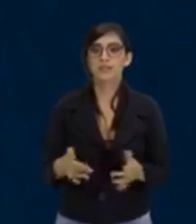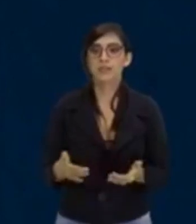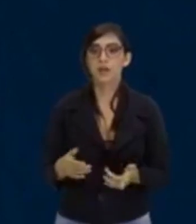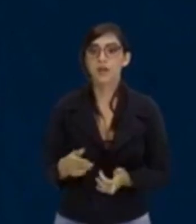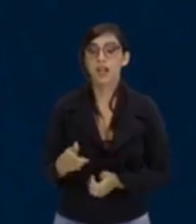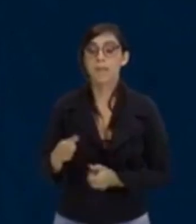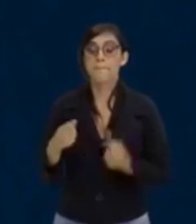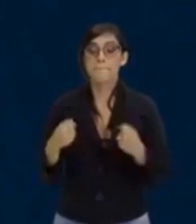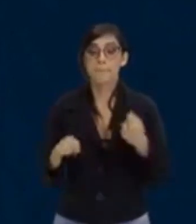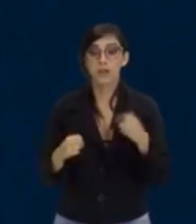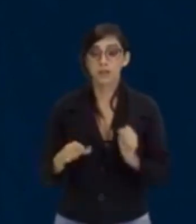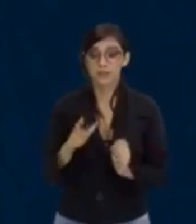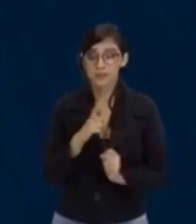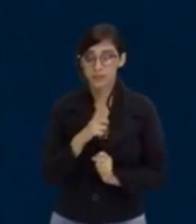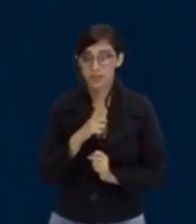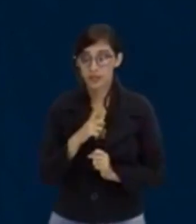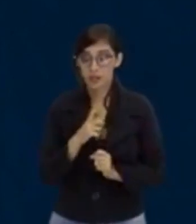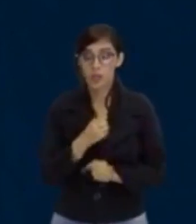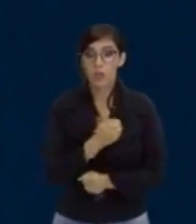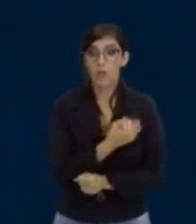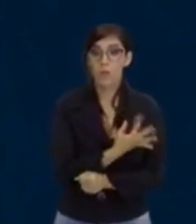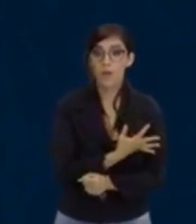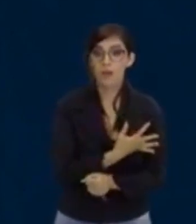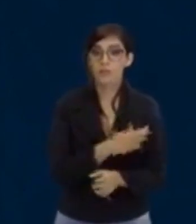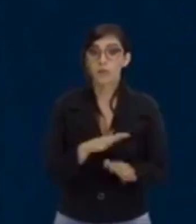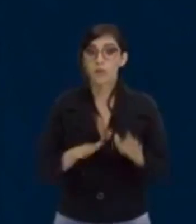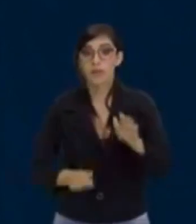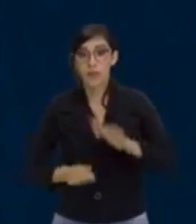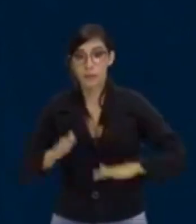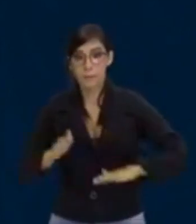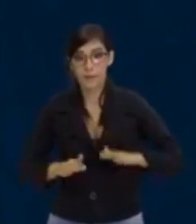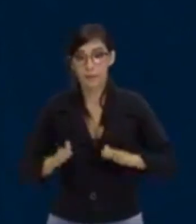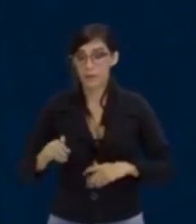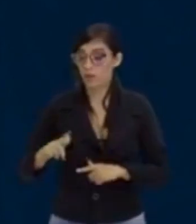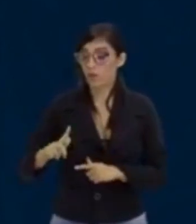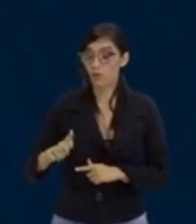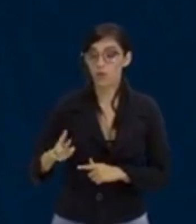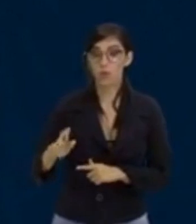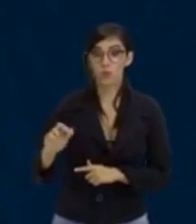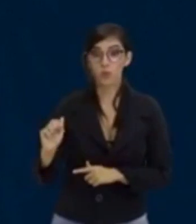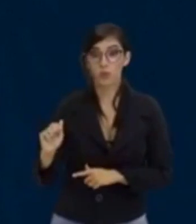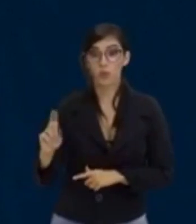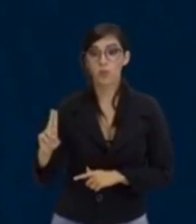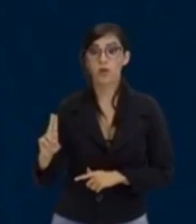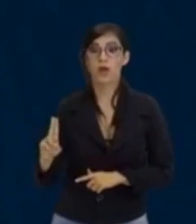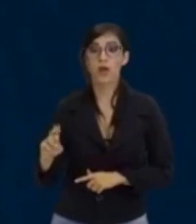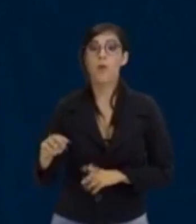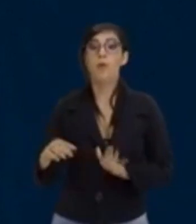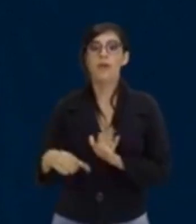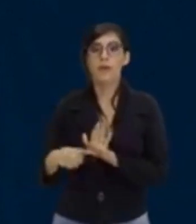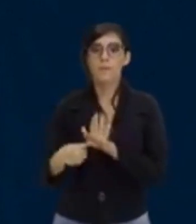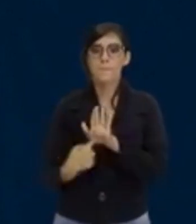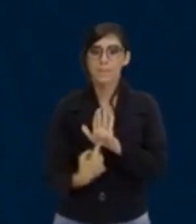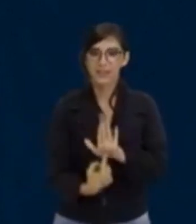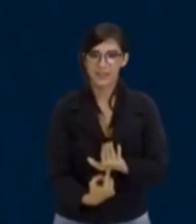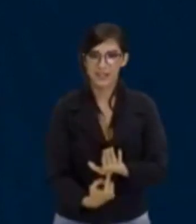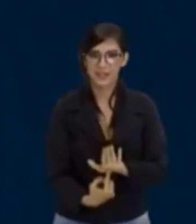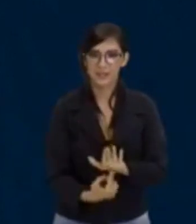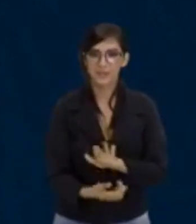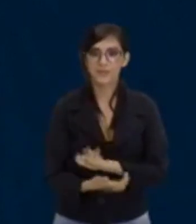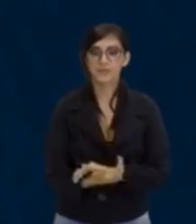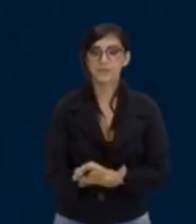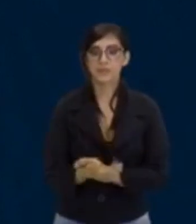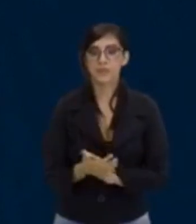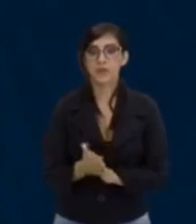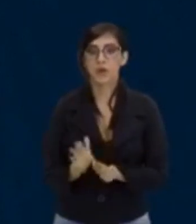Então, o acontece? Se o número máximo, se a quantidade máxima de raízes é indicada pelo grau, se a